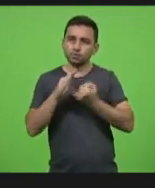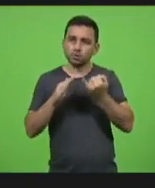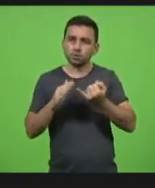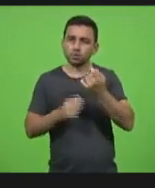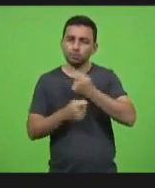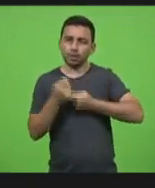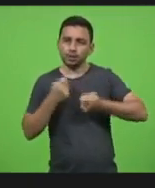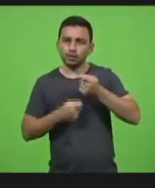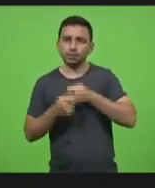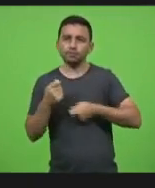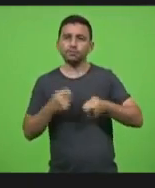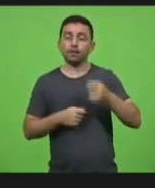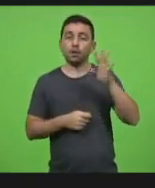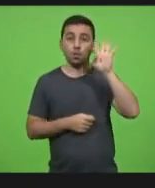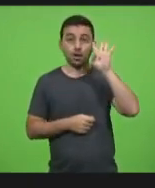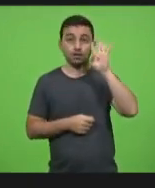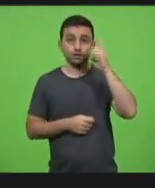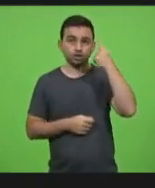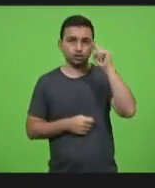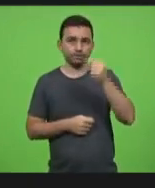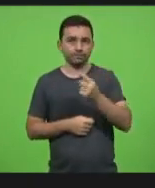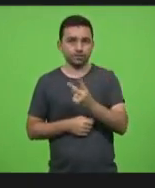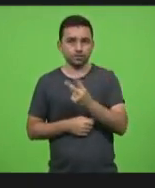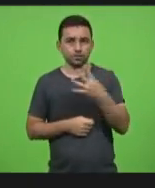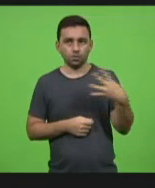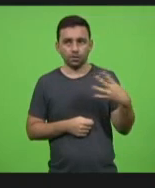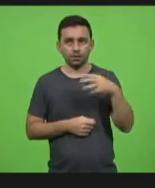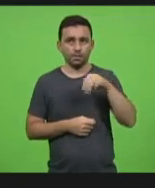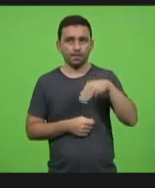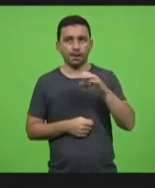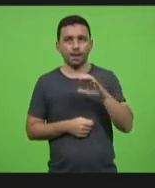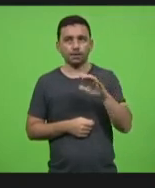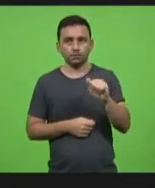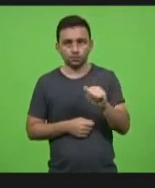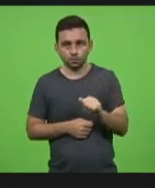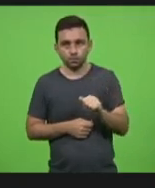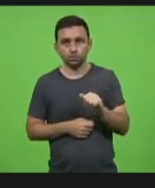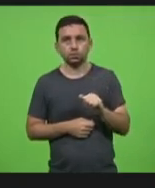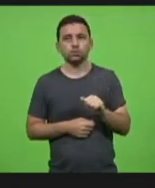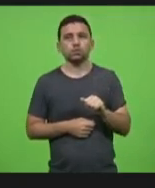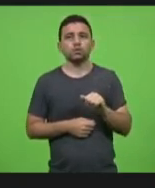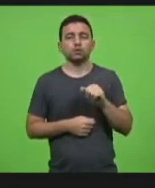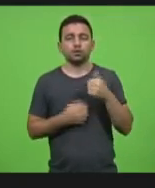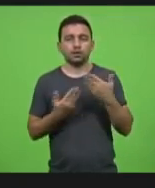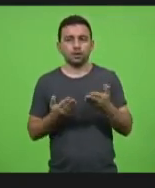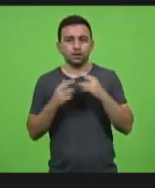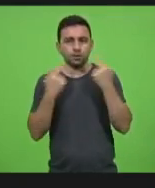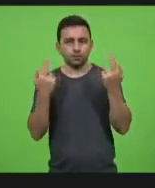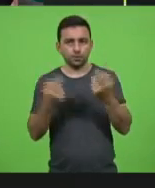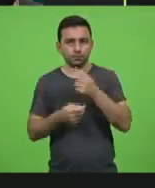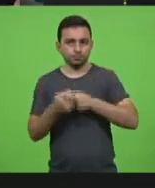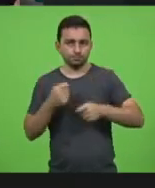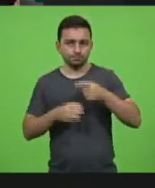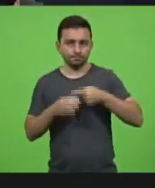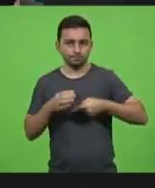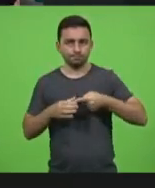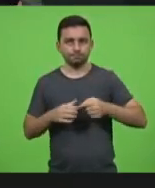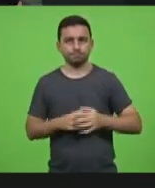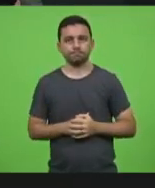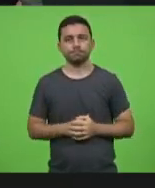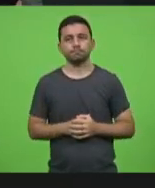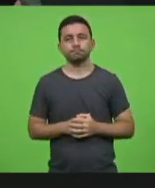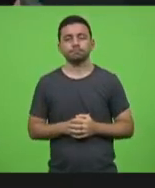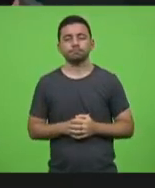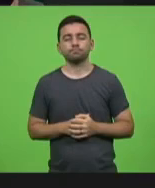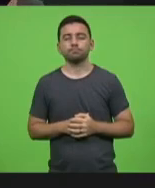na quarta-feira dia 24 de março às 17 horas na reunião da comissão de economia muito obrigado obrigado deputado que é o presidente da